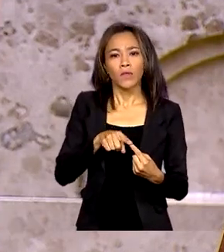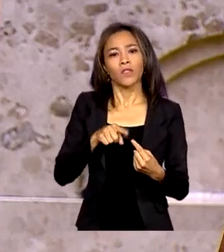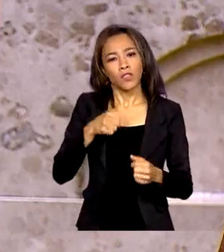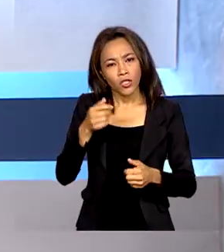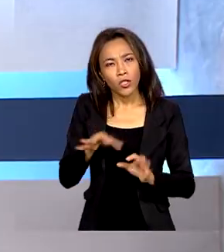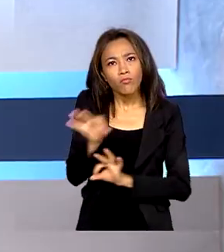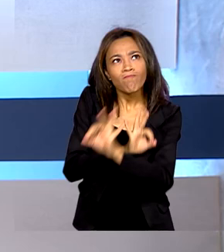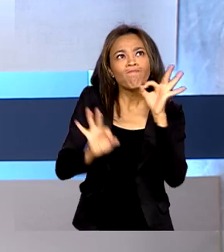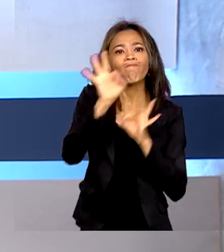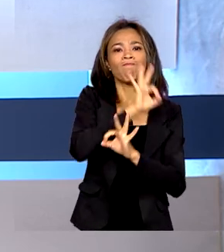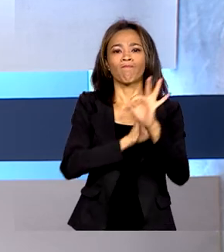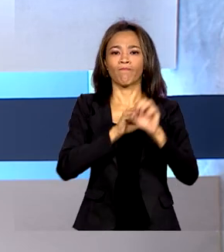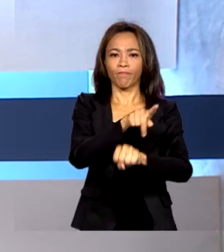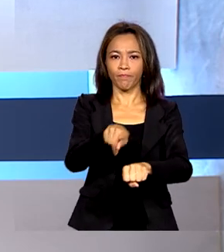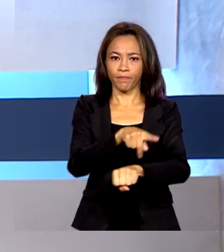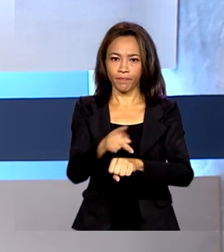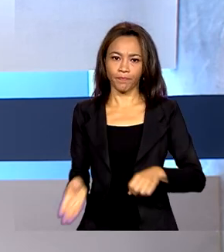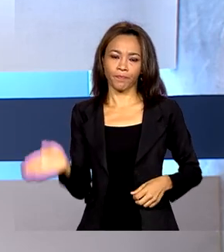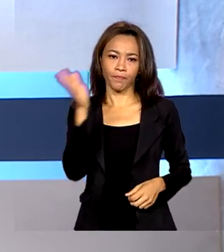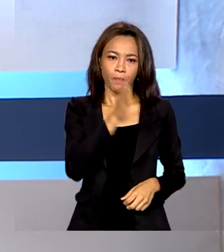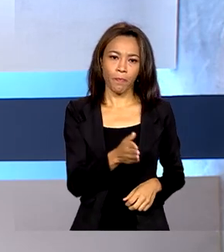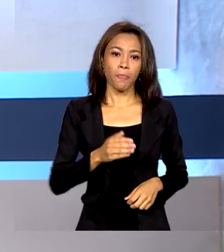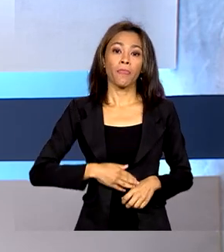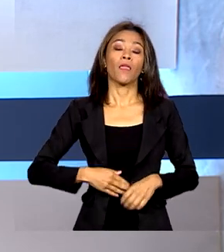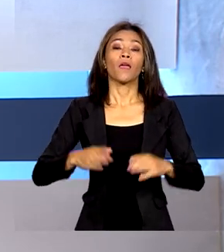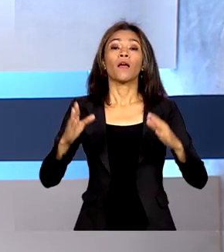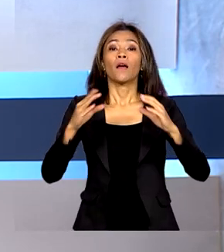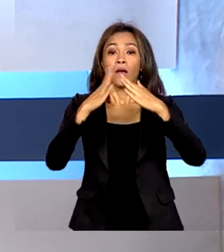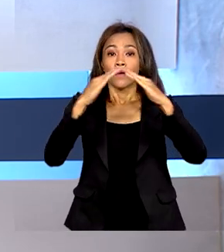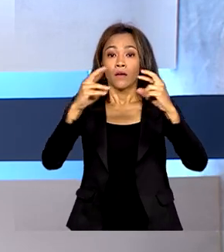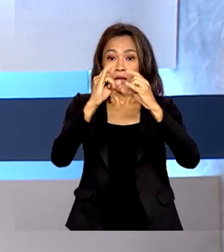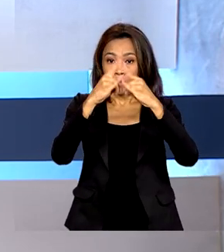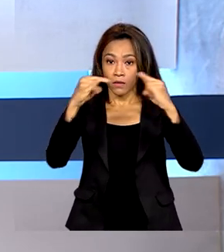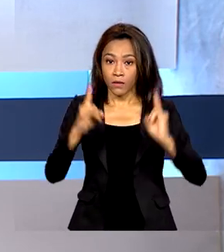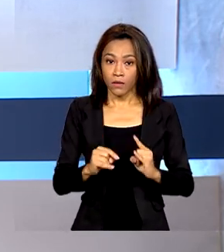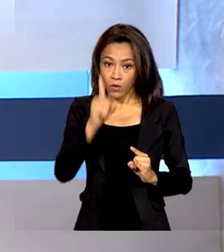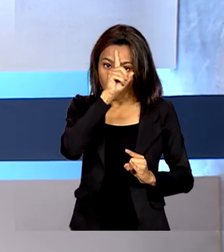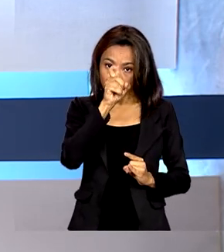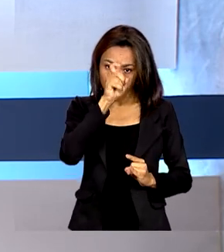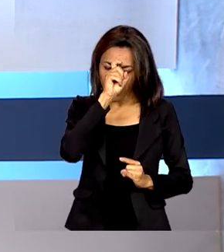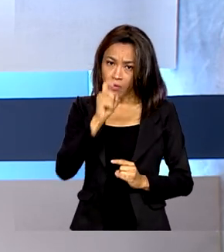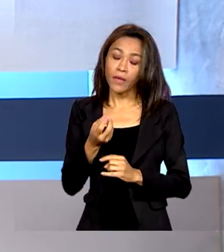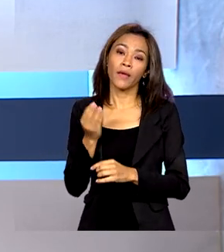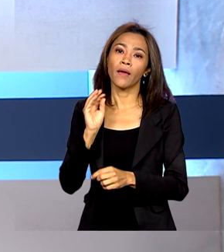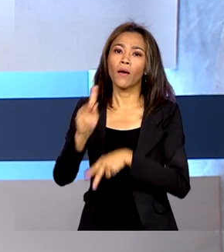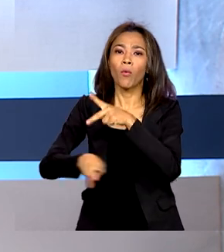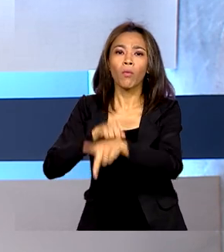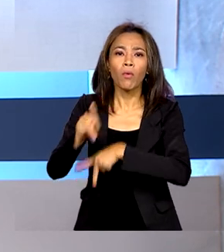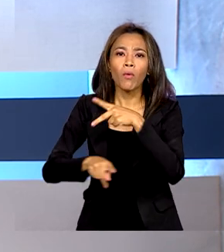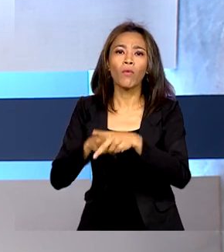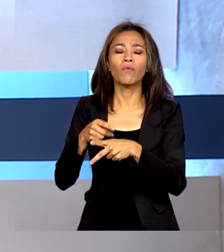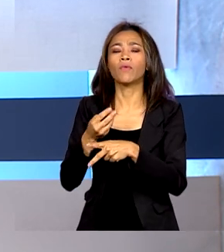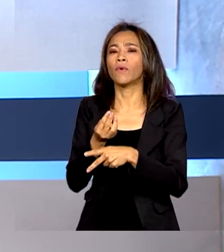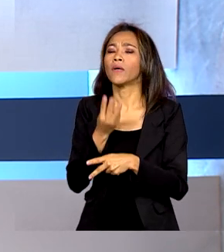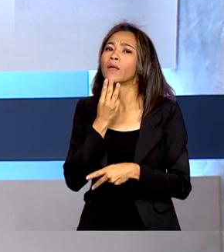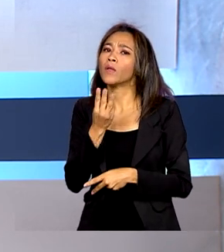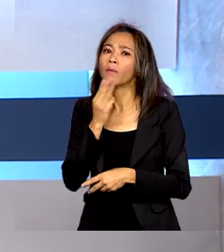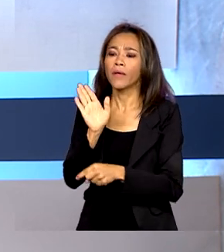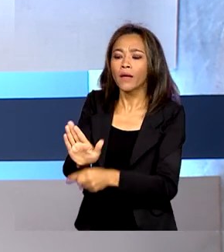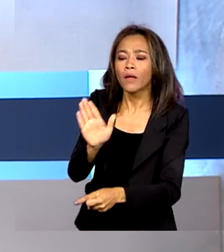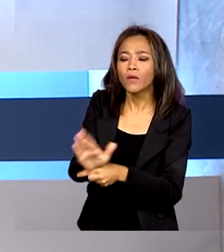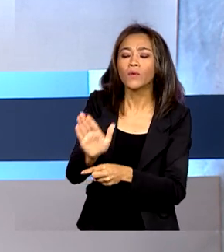Brasil. O hospital de campanha que atende o povo Yanomami, em Boa Vista, Roraima, fez mais de 300